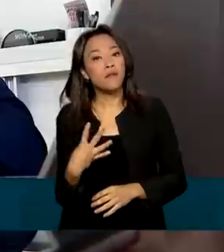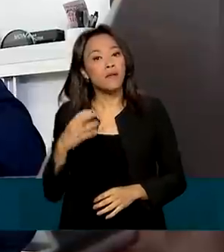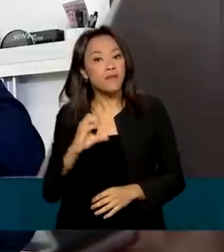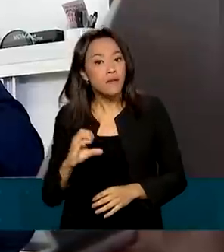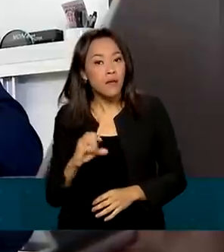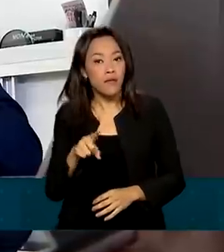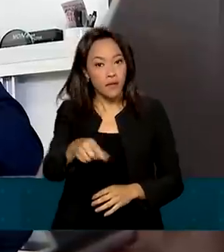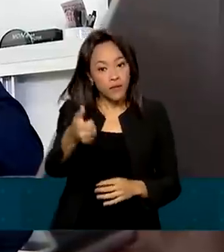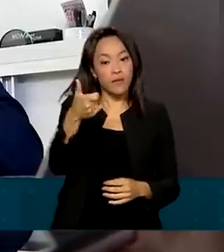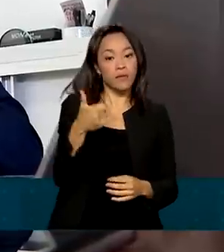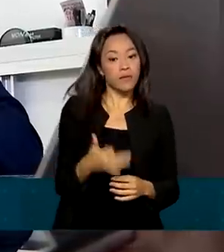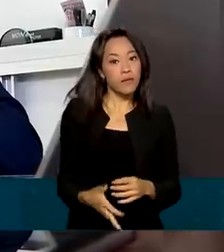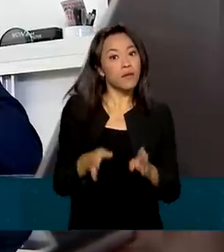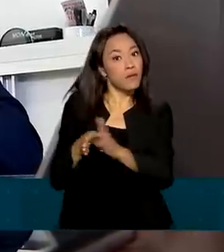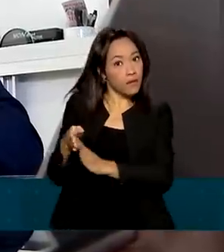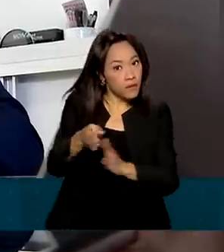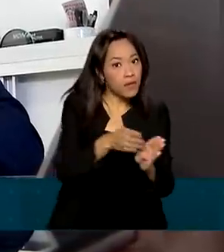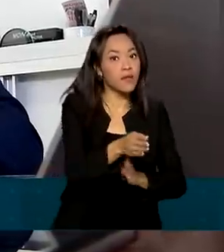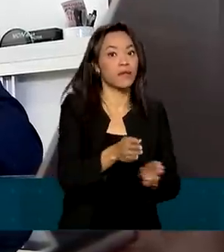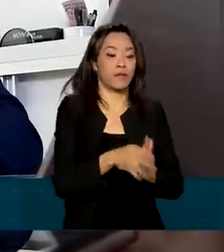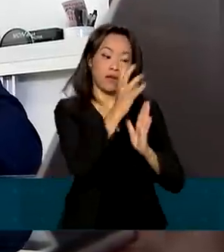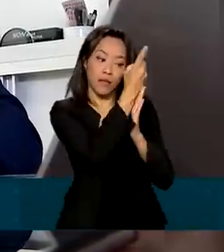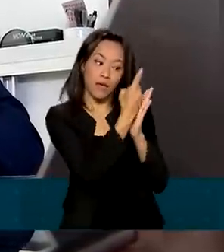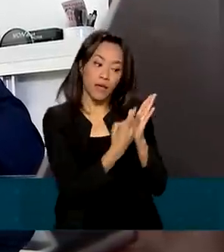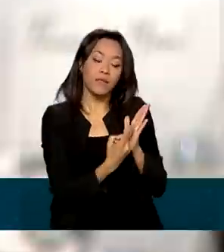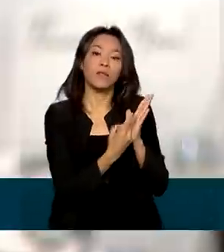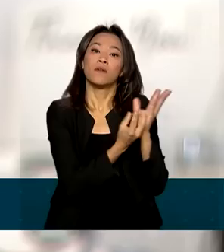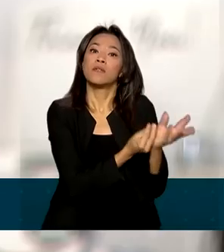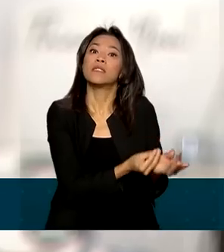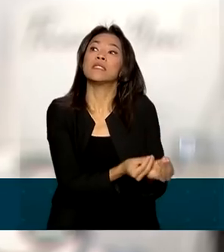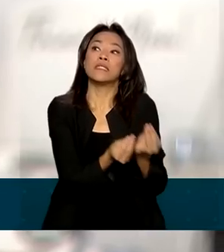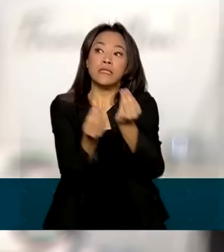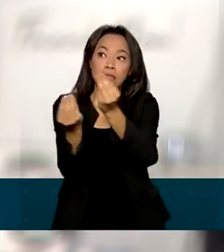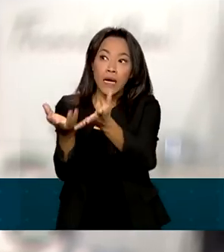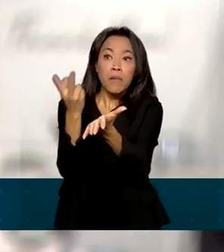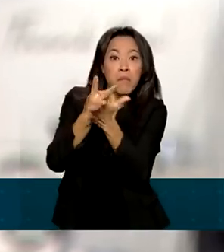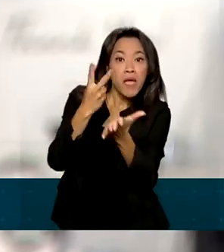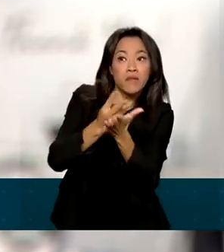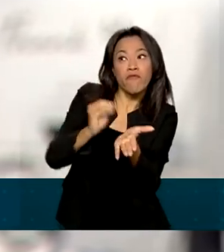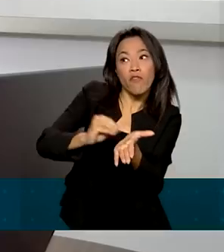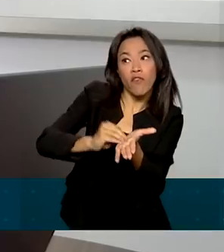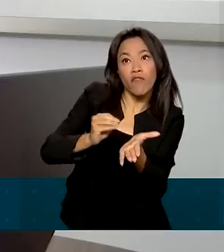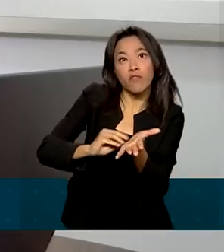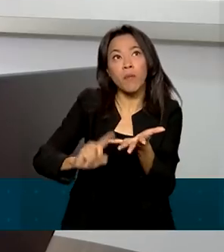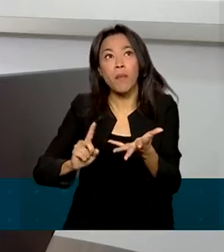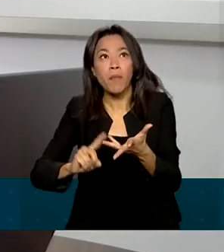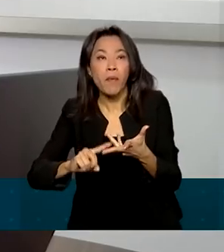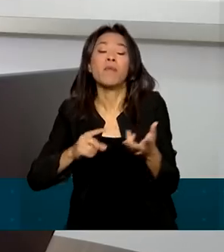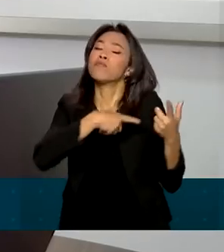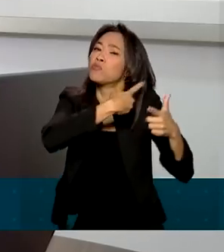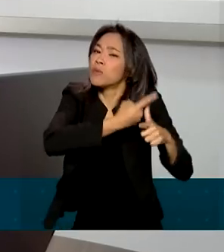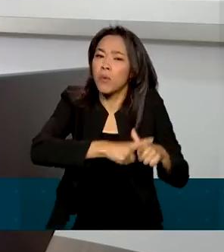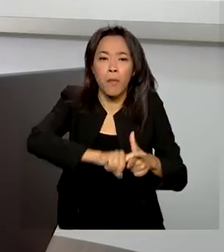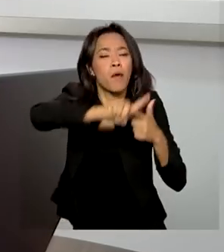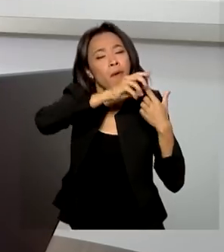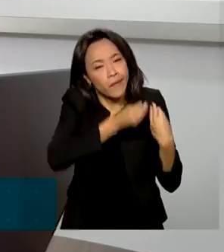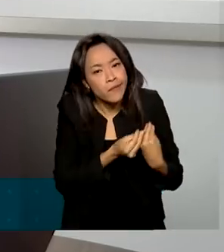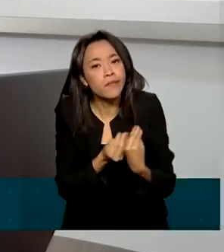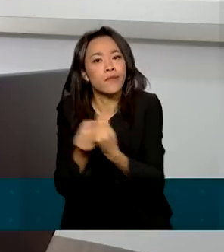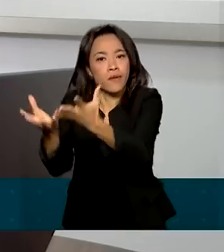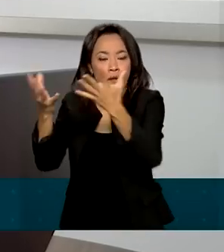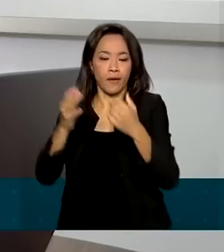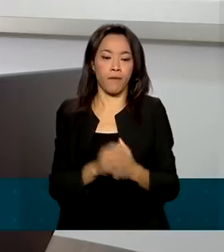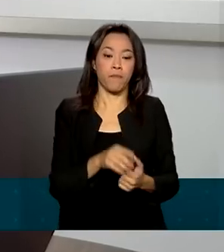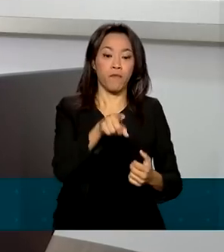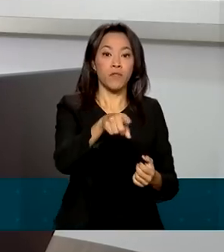Ele inclusive orienta que a declaração seja entregue mesmo que incompleta. É interessante que você mantenha e guarde todas